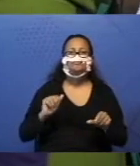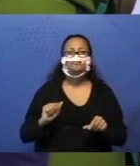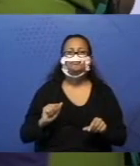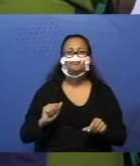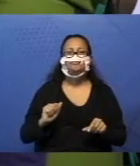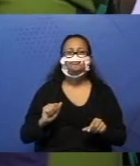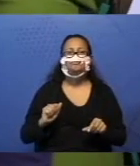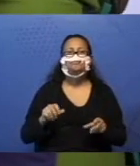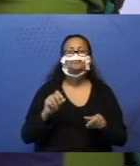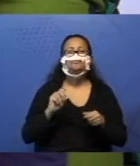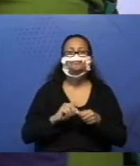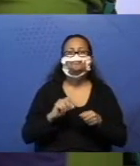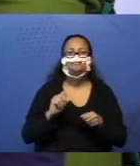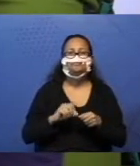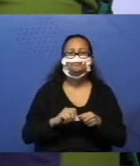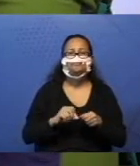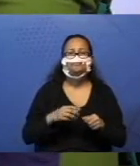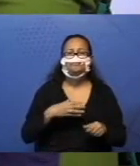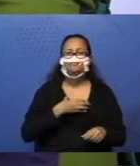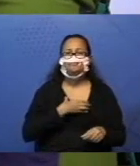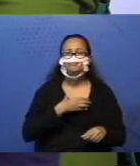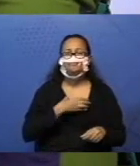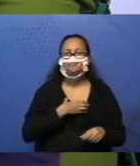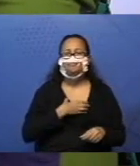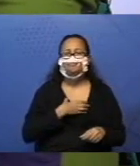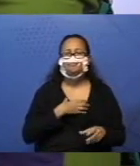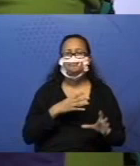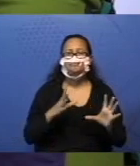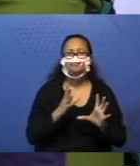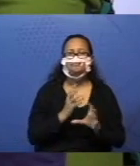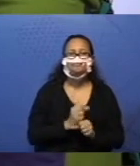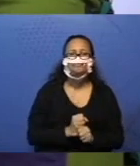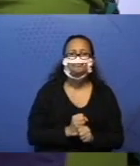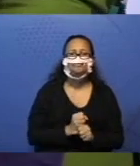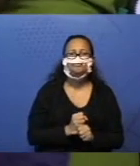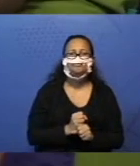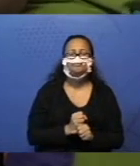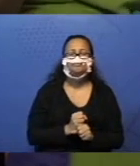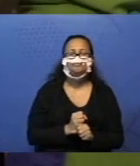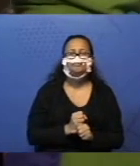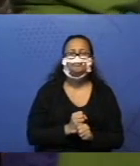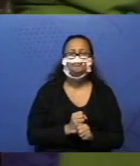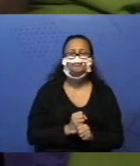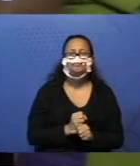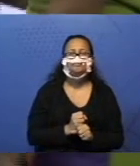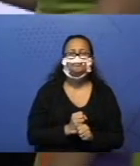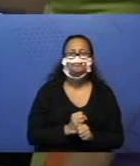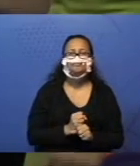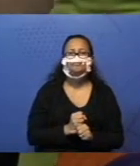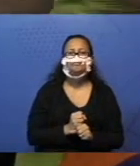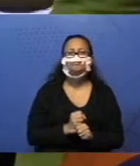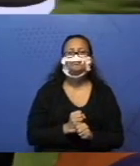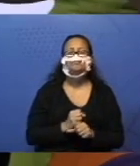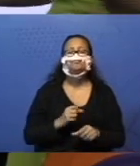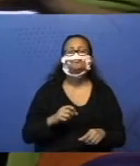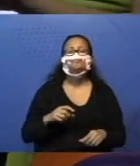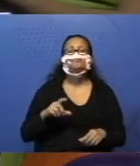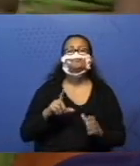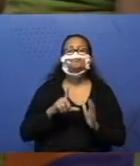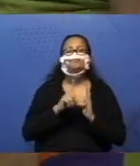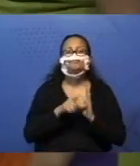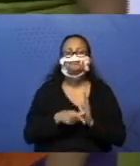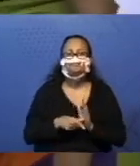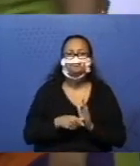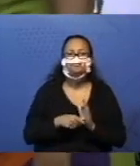criar 3 maneiras de somar e o resultado terá que ser 13. E depois, mais